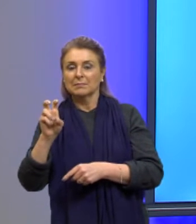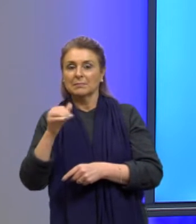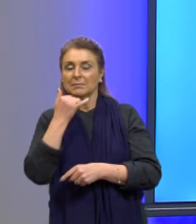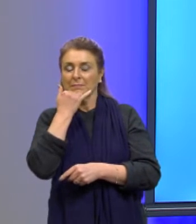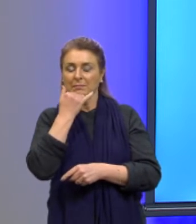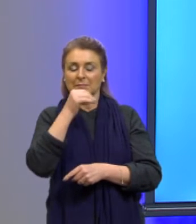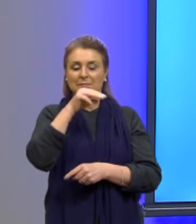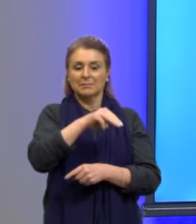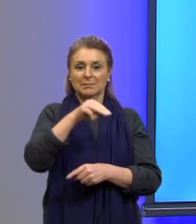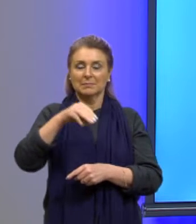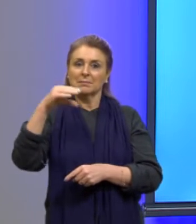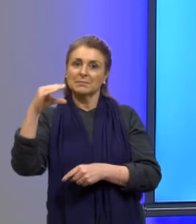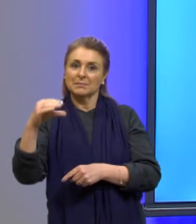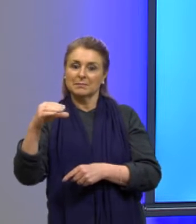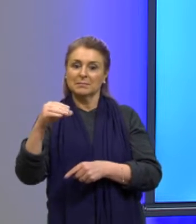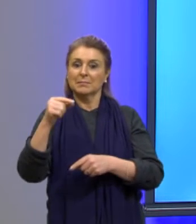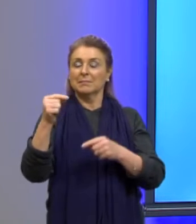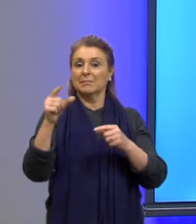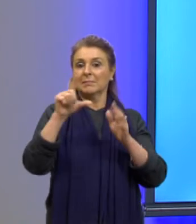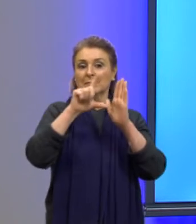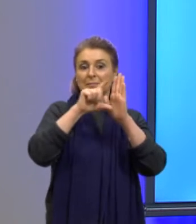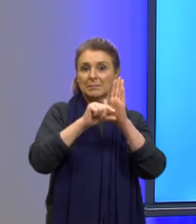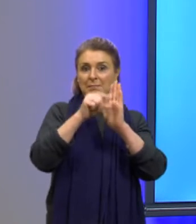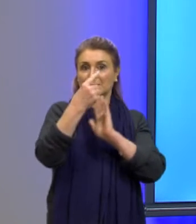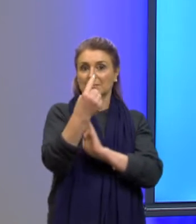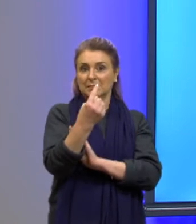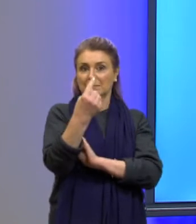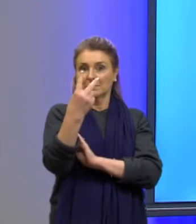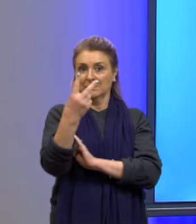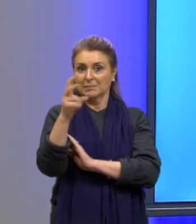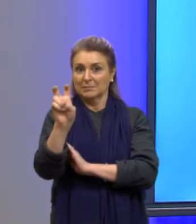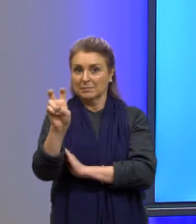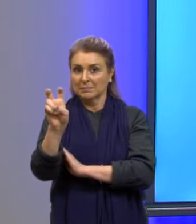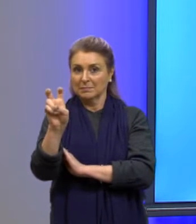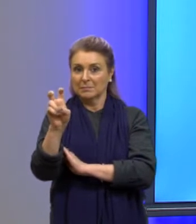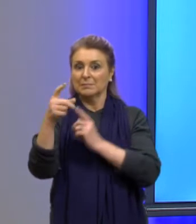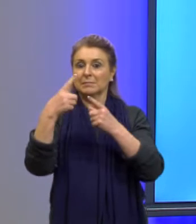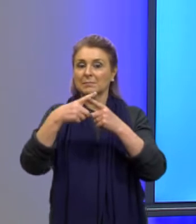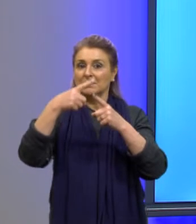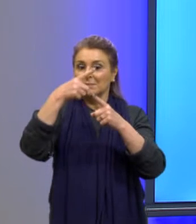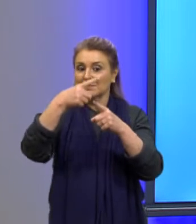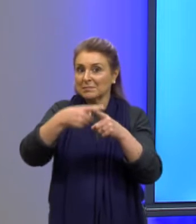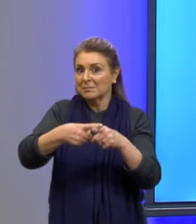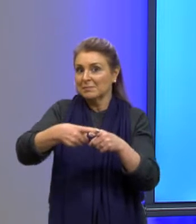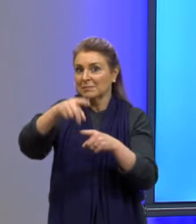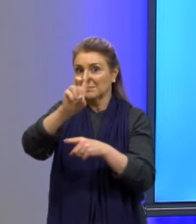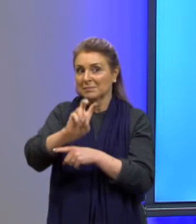o maior que é 125 porque ele é múltiplo do 5.